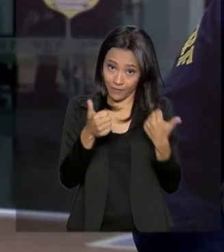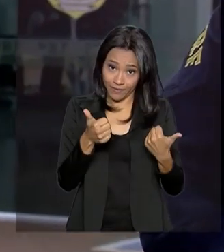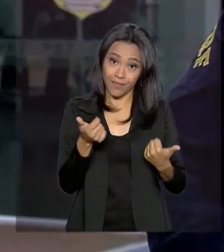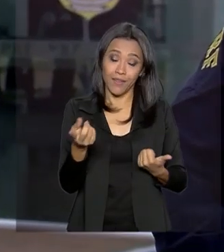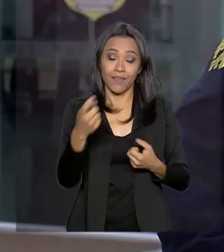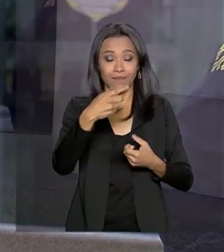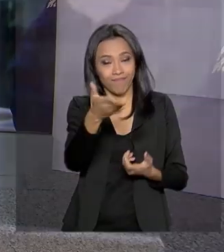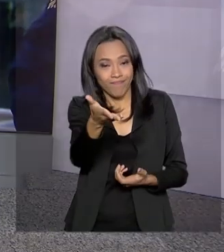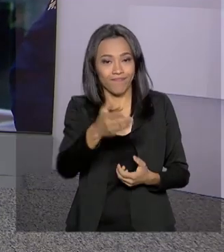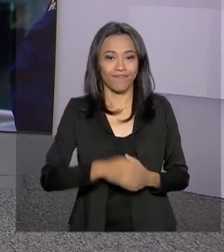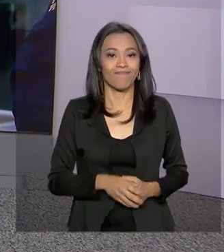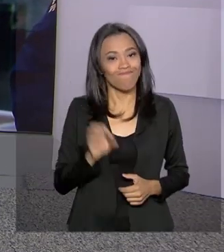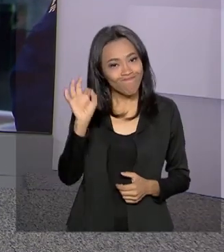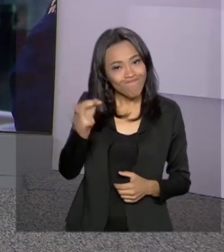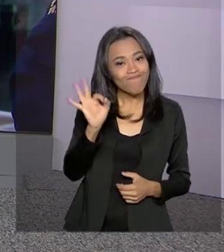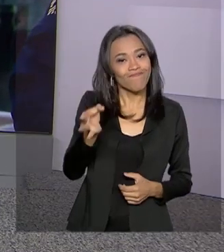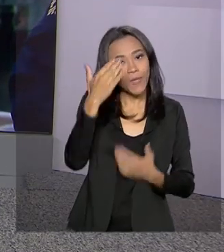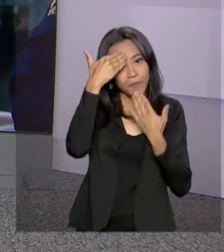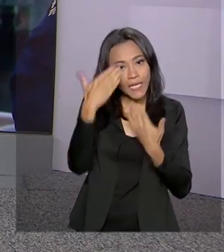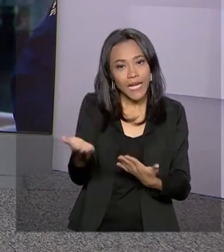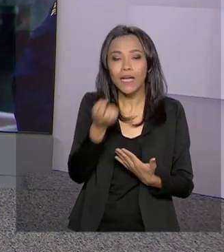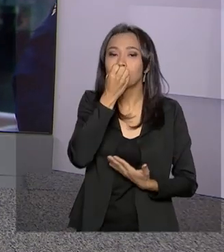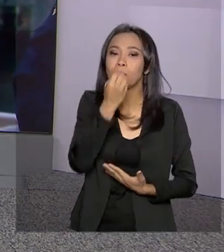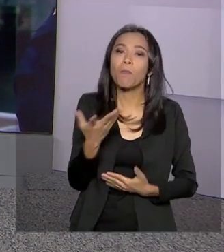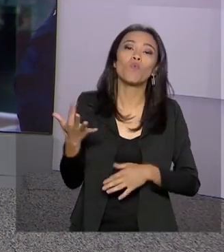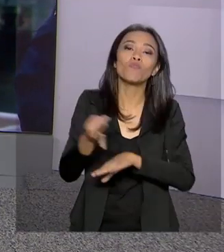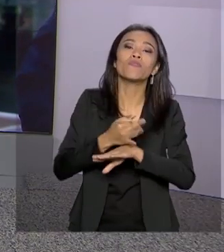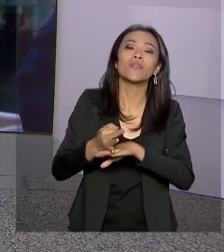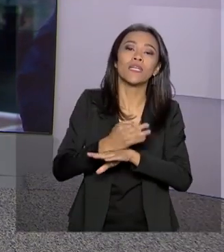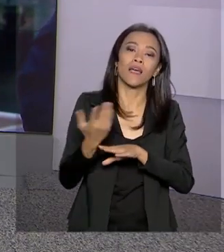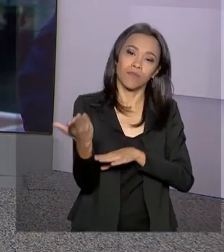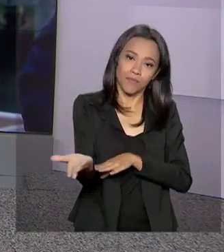Carla? Voltamos com você. É isso aí, Luana, muito obrigada. Bom feriado, então, pra você. Obrigada. Obrigada. Obrigada. Obrigada. Obrigada.